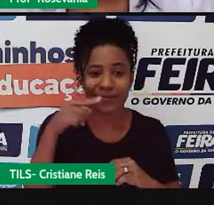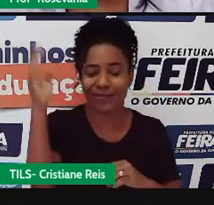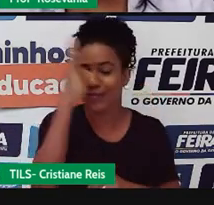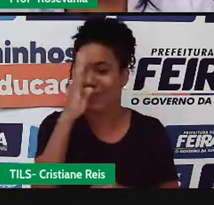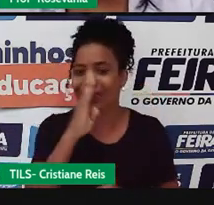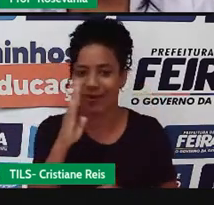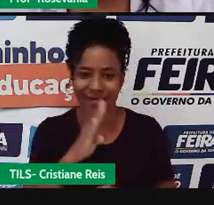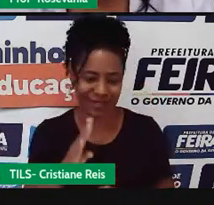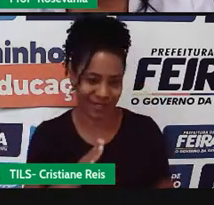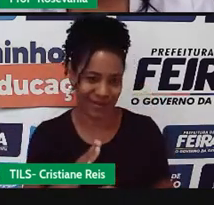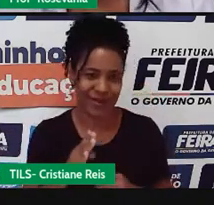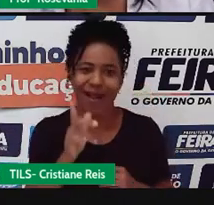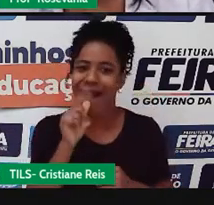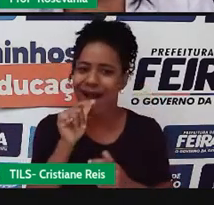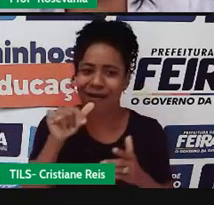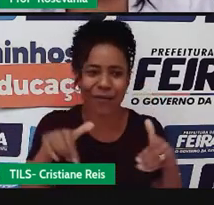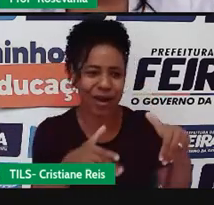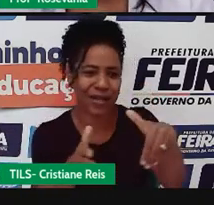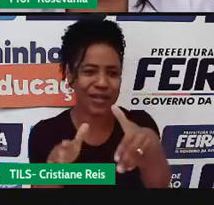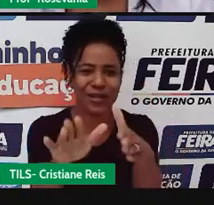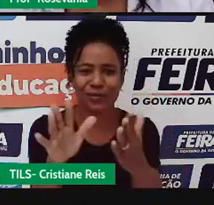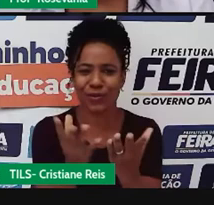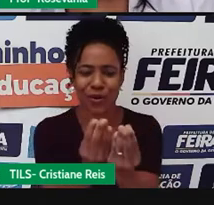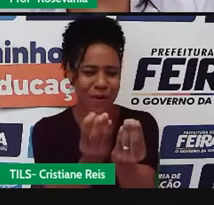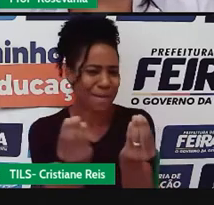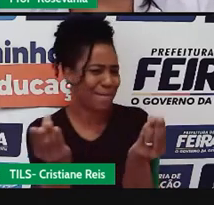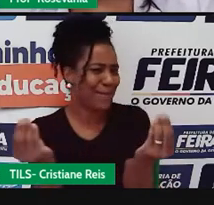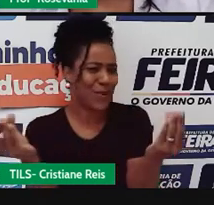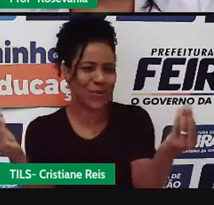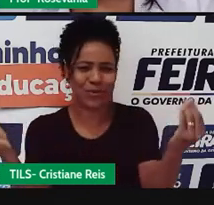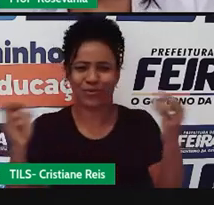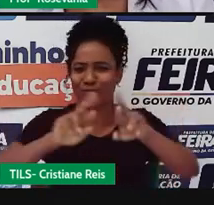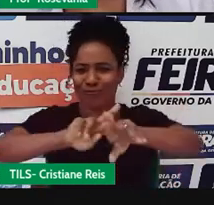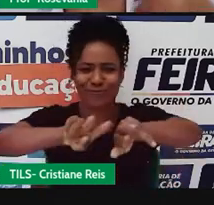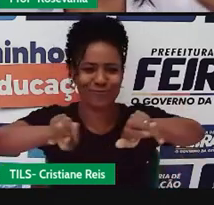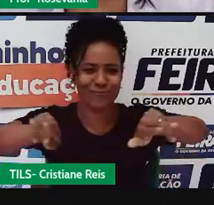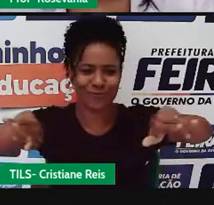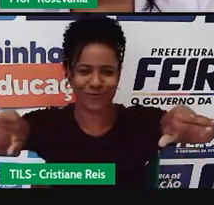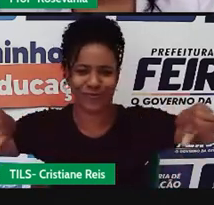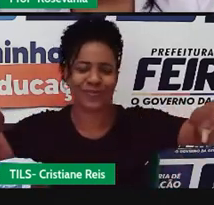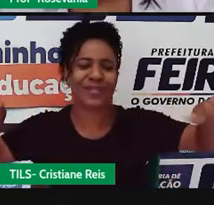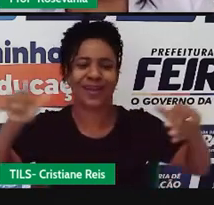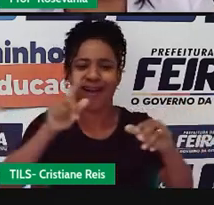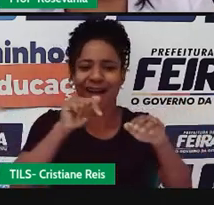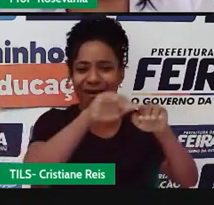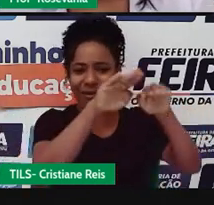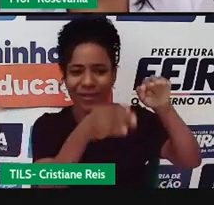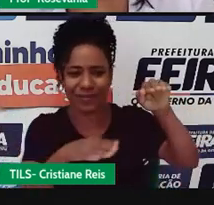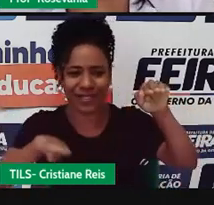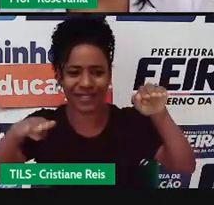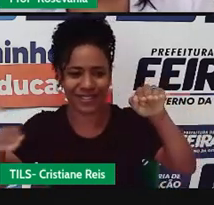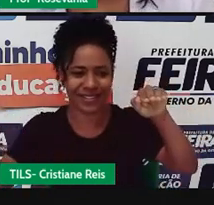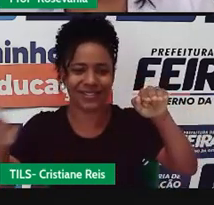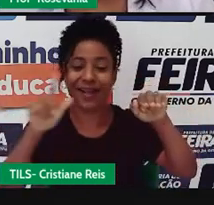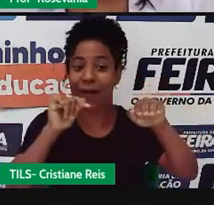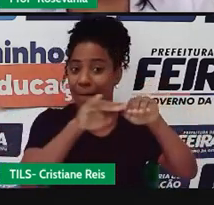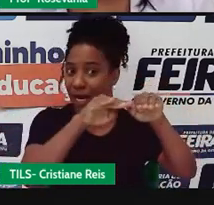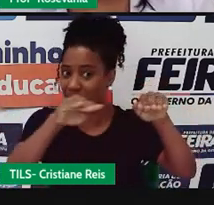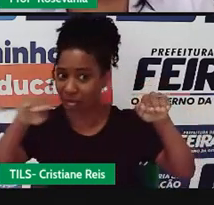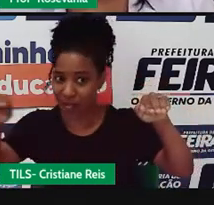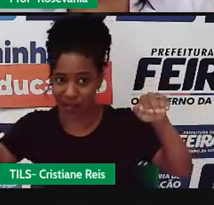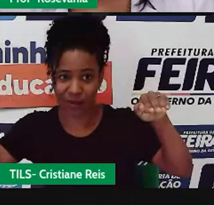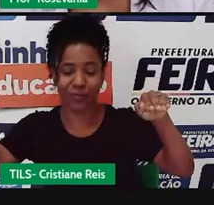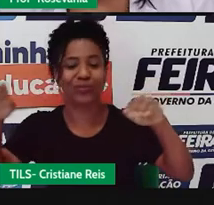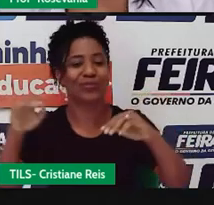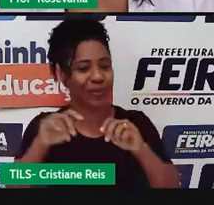possui muitos rios, rios e rios e rios, rios de planícias, rios de planaltos, a maioria, né, são